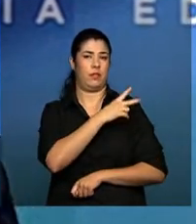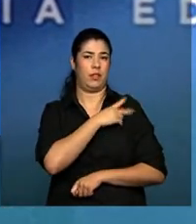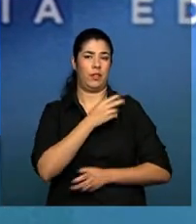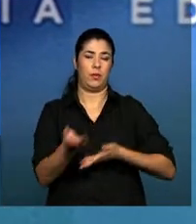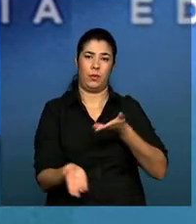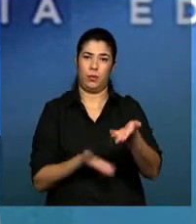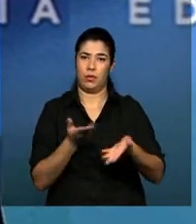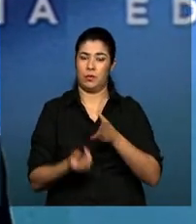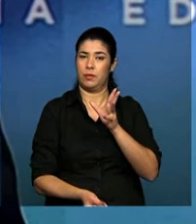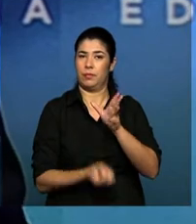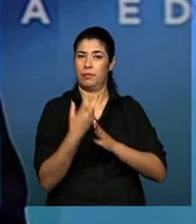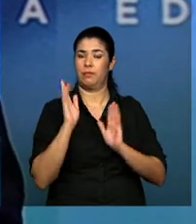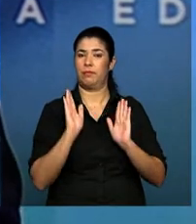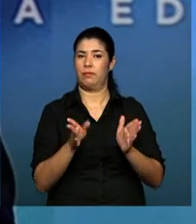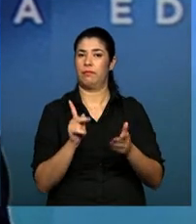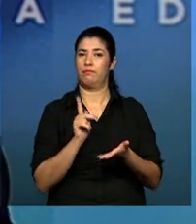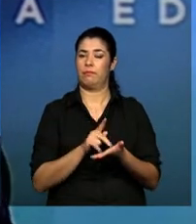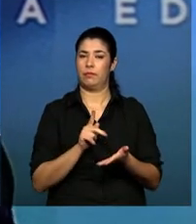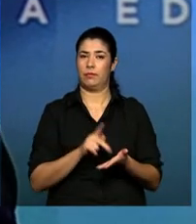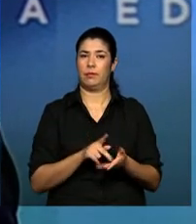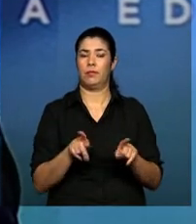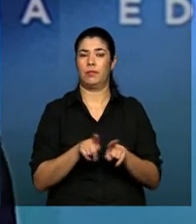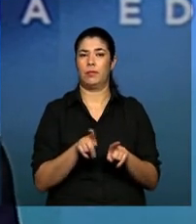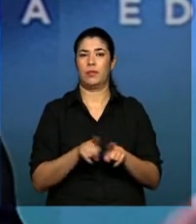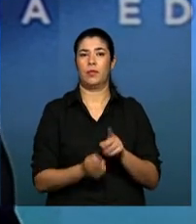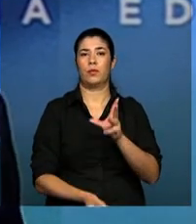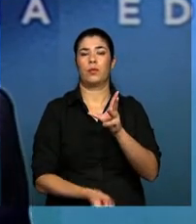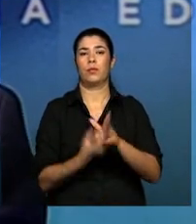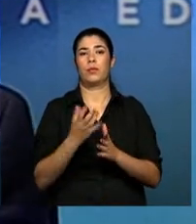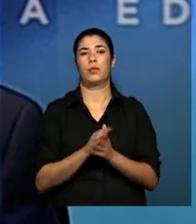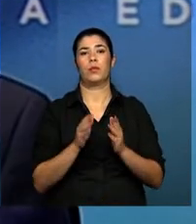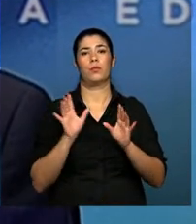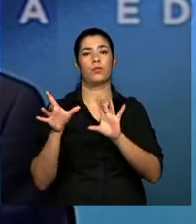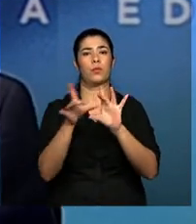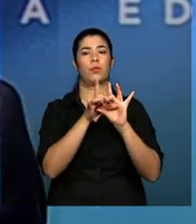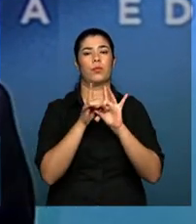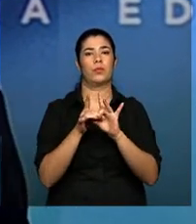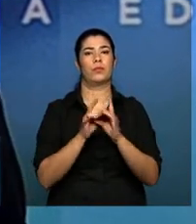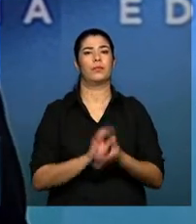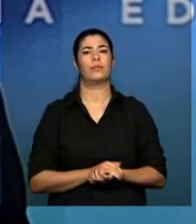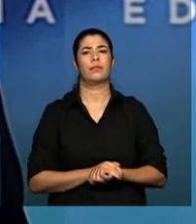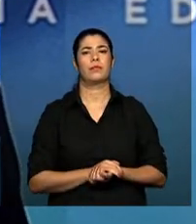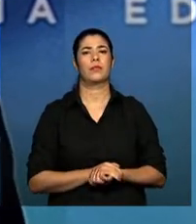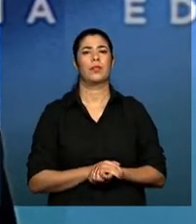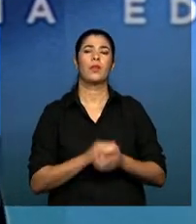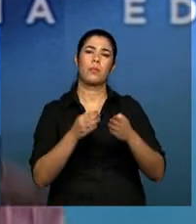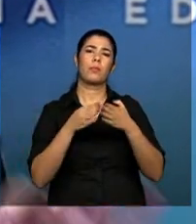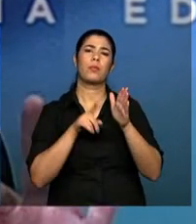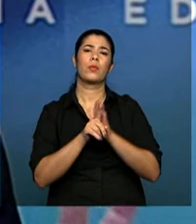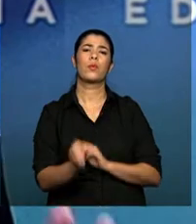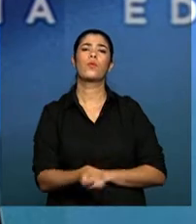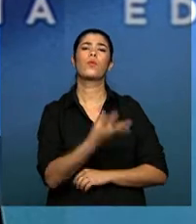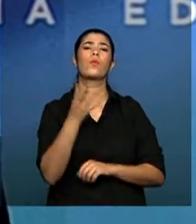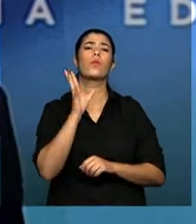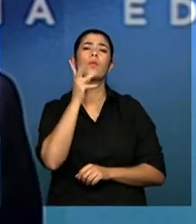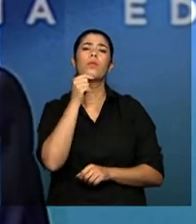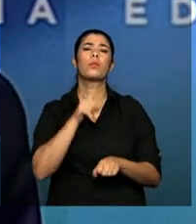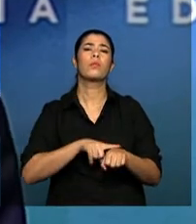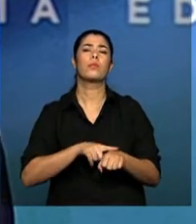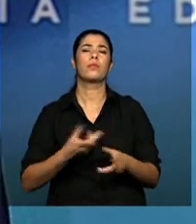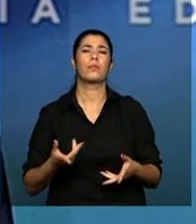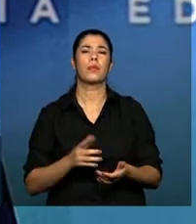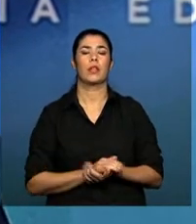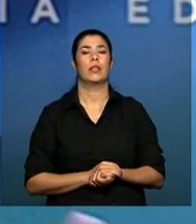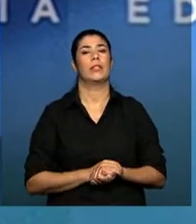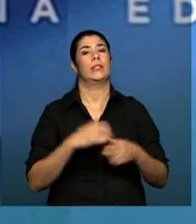serviços constituídos nessa forma mais integrada. Quanto tempo, ministro, deve demorar isso? Aí depende muito também da